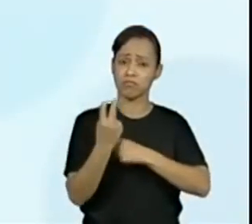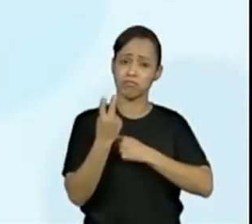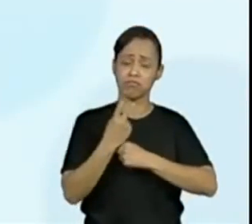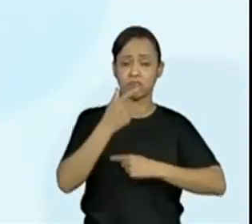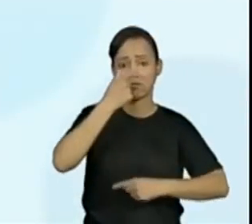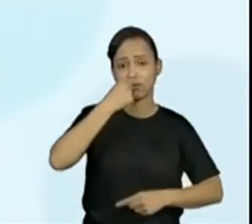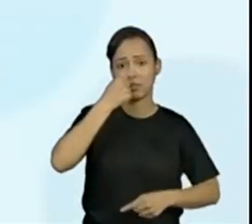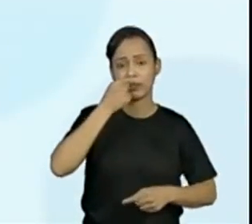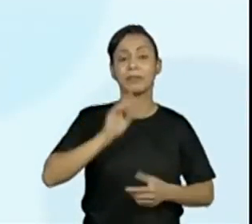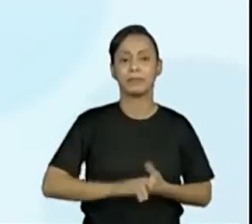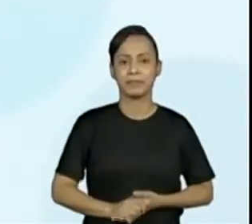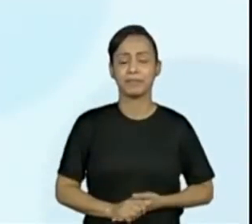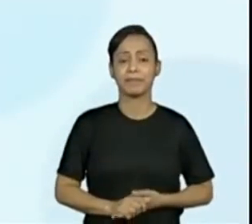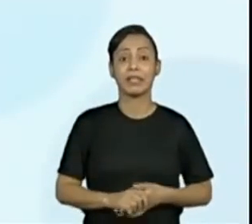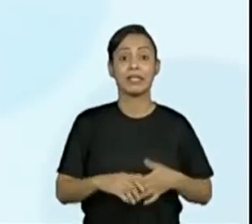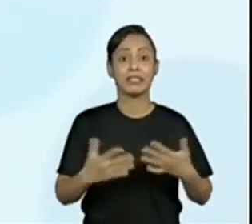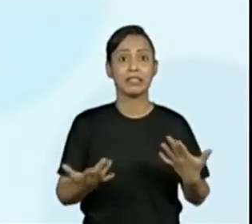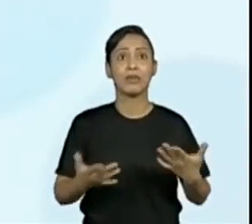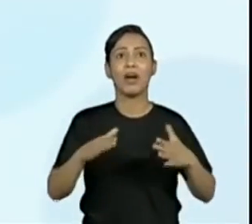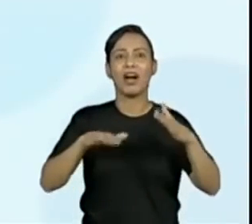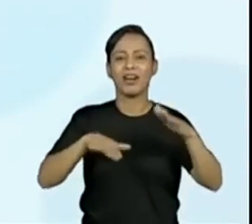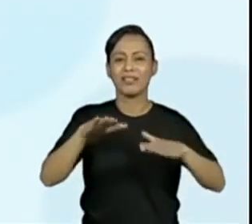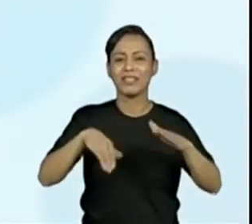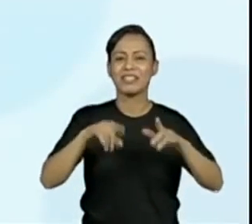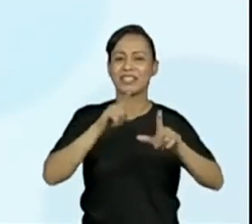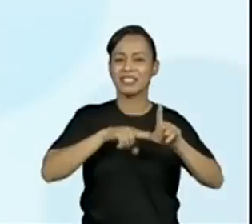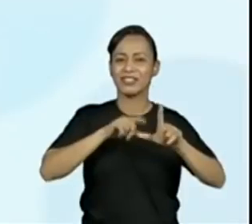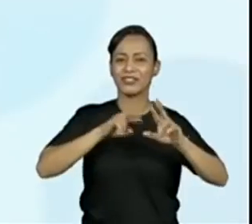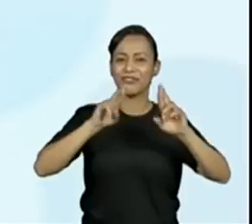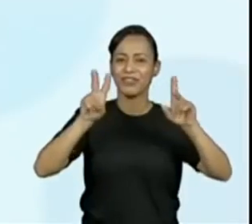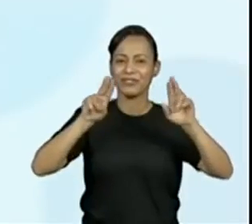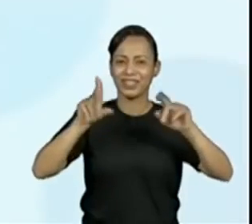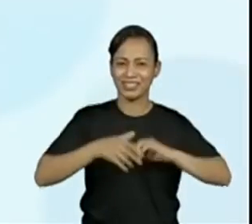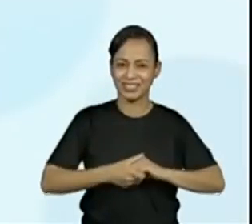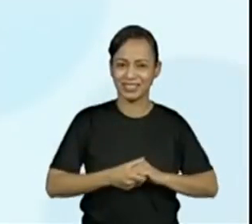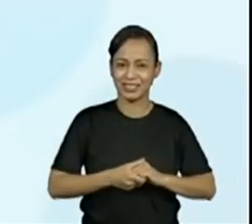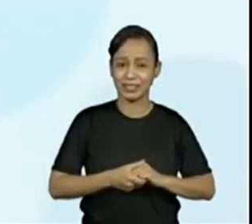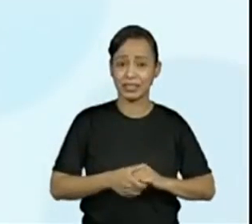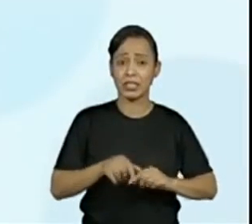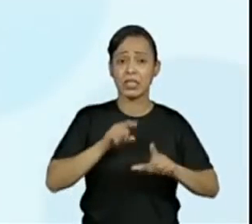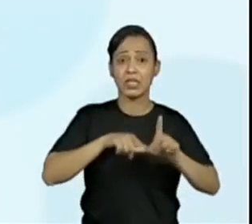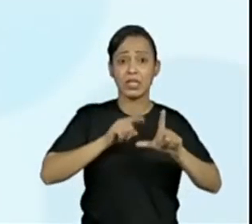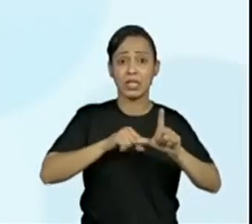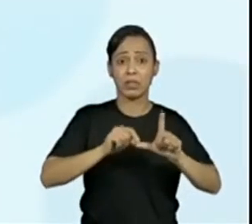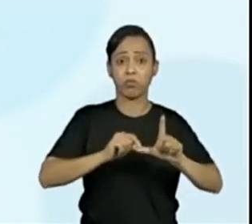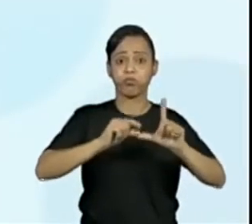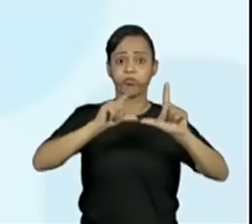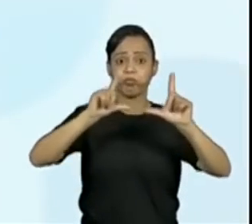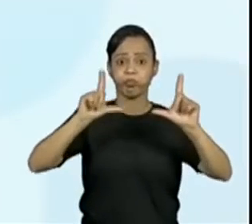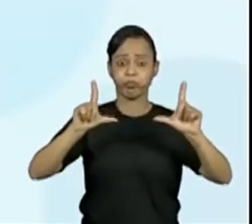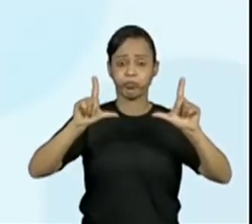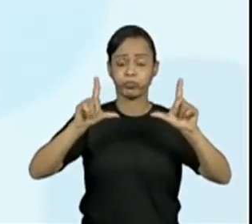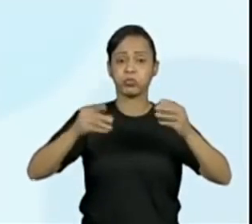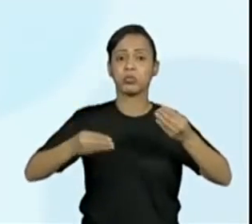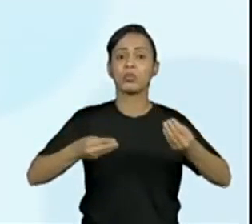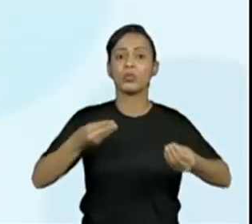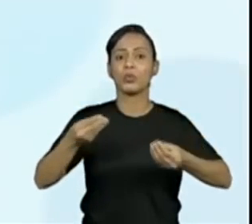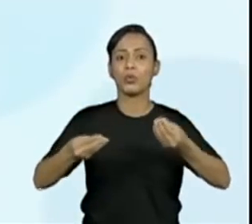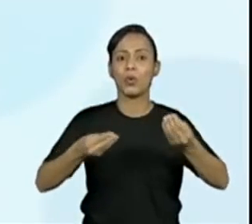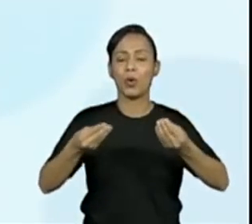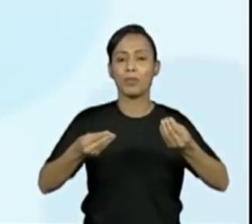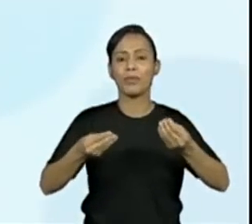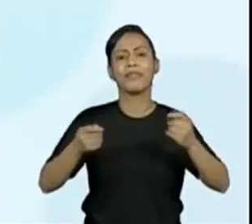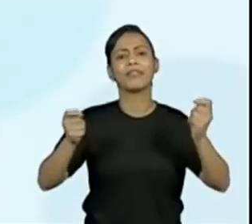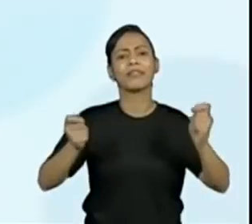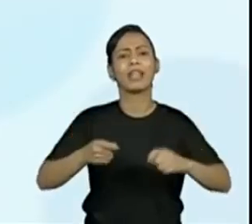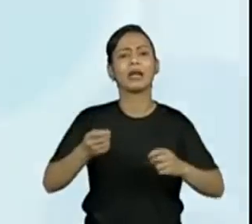vocês estão sempre fazendo leitura. A gente sempre tenta colocar letra todas maiúsculas. Por quê? Qual foi a atenção nessa